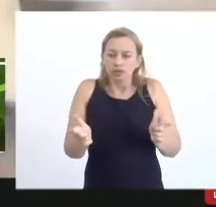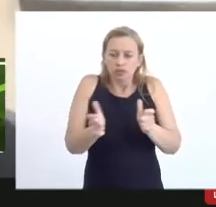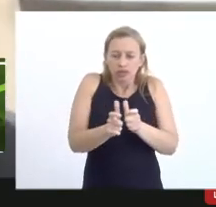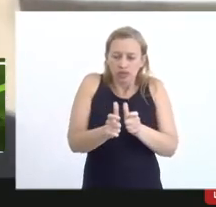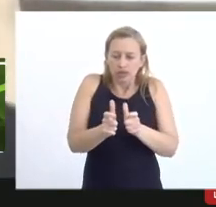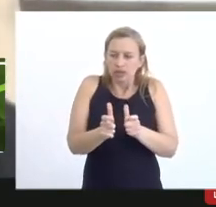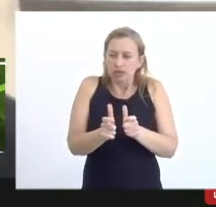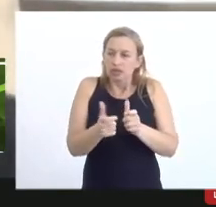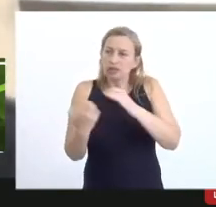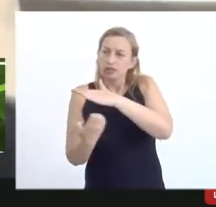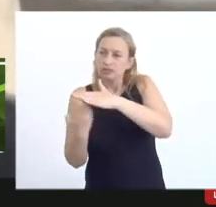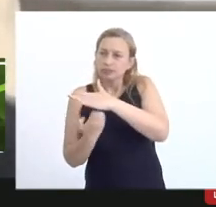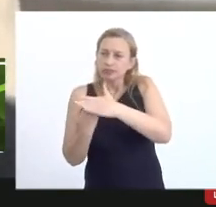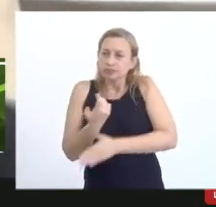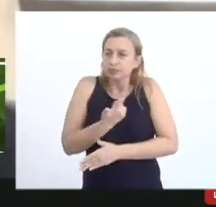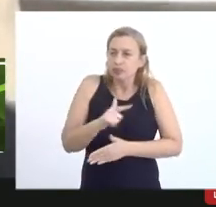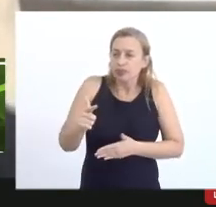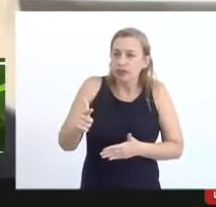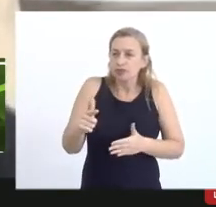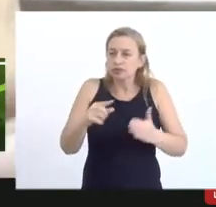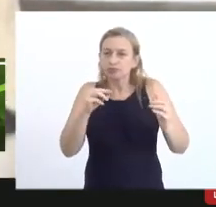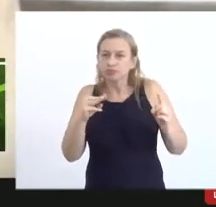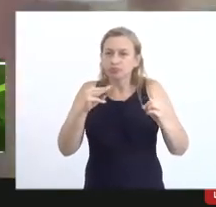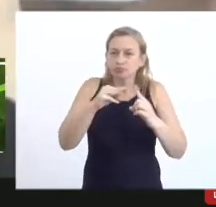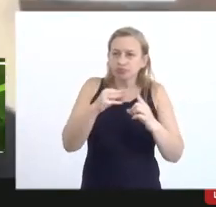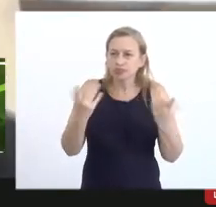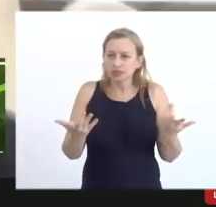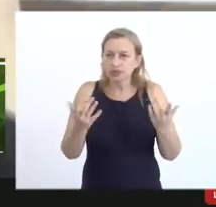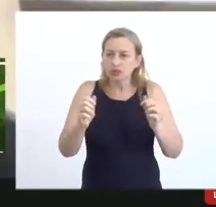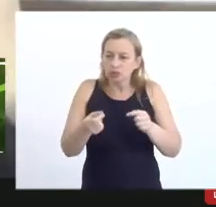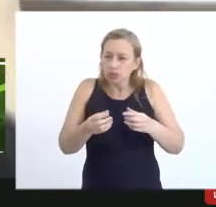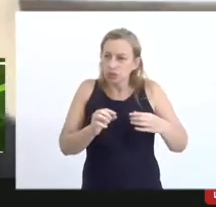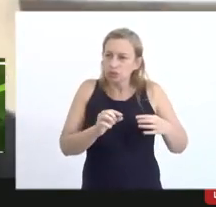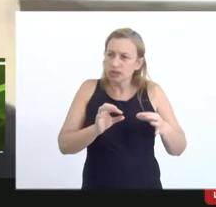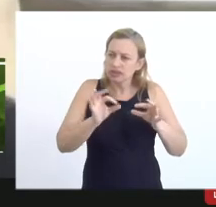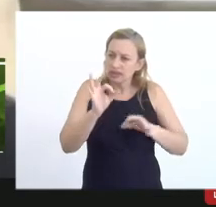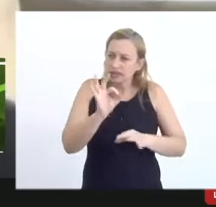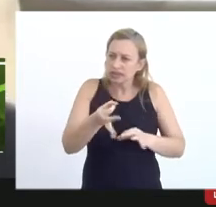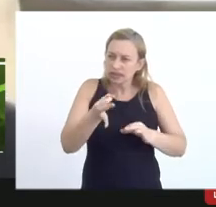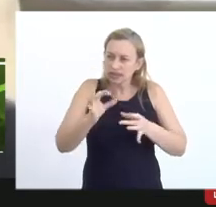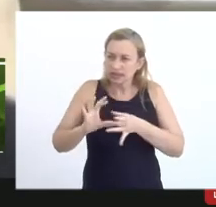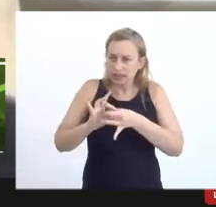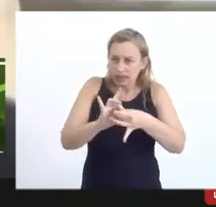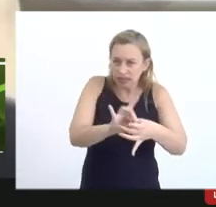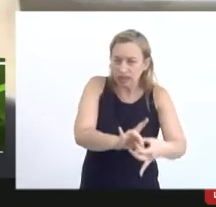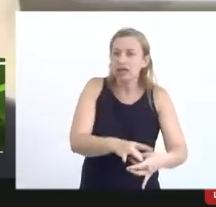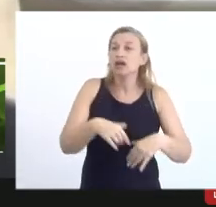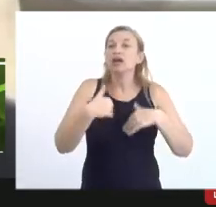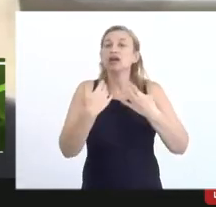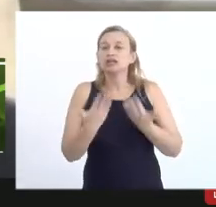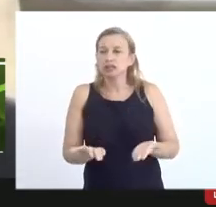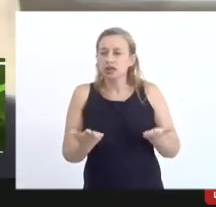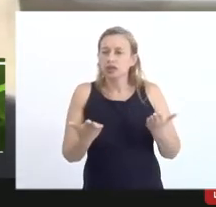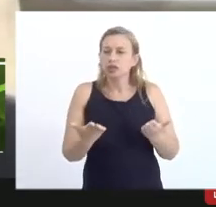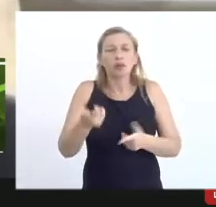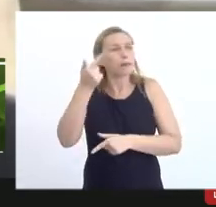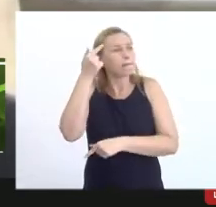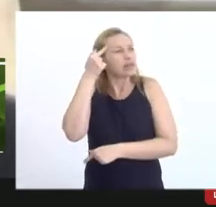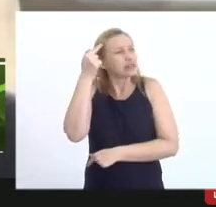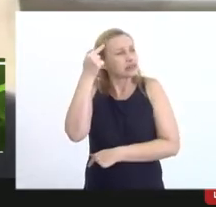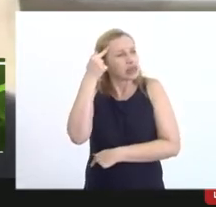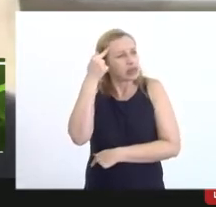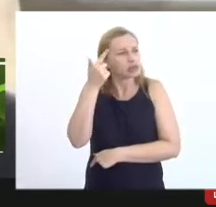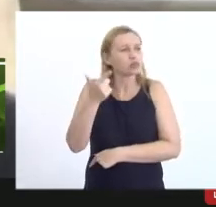que assim não tem uma metodologia uma linha clara de dispersão então foi pensado